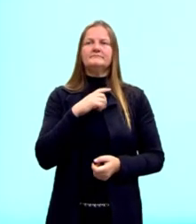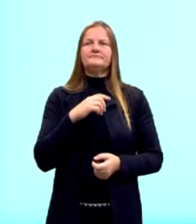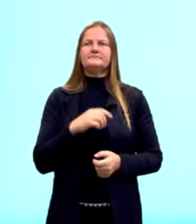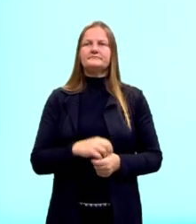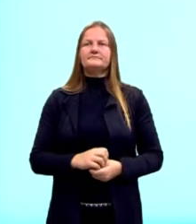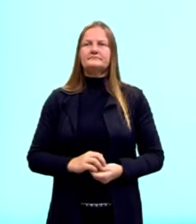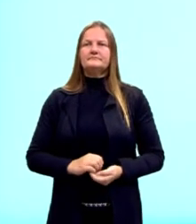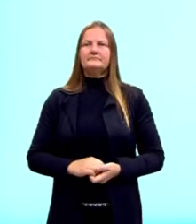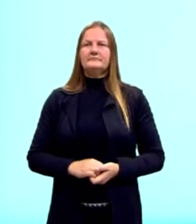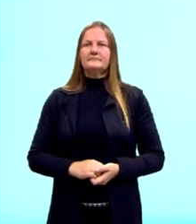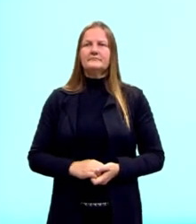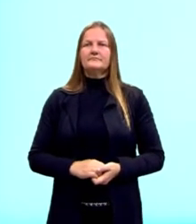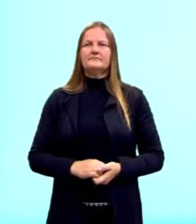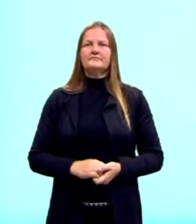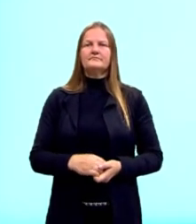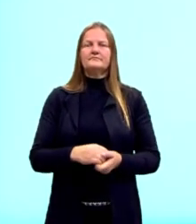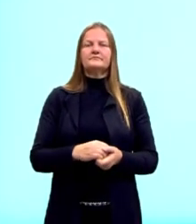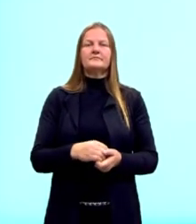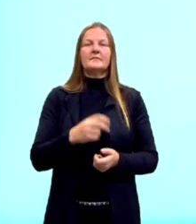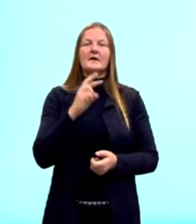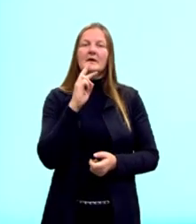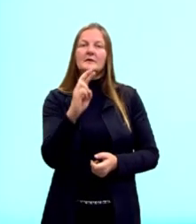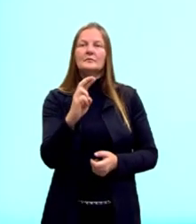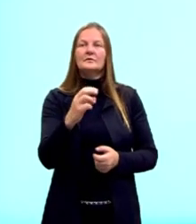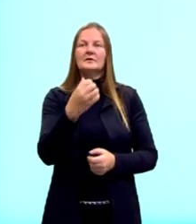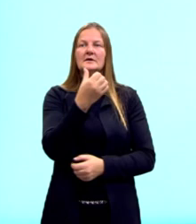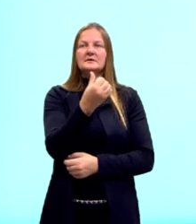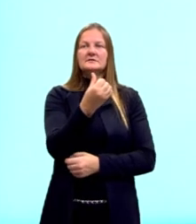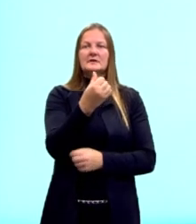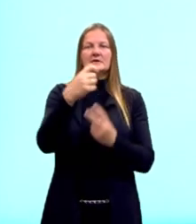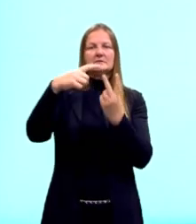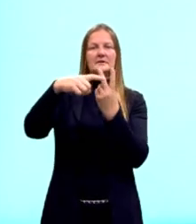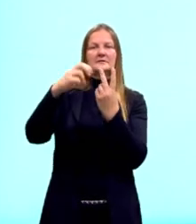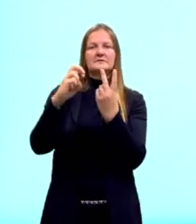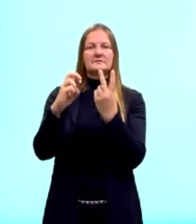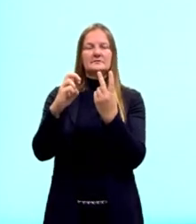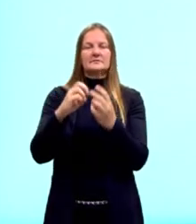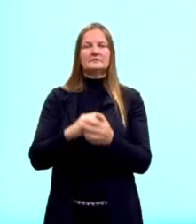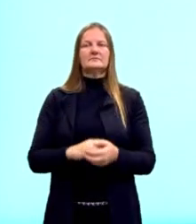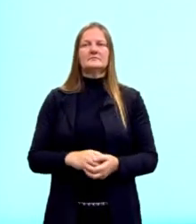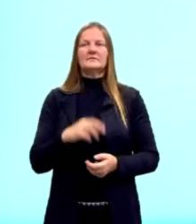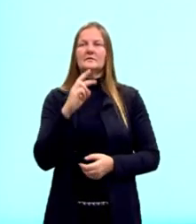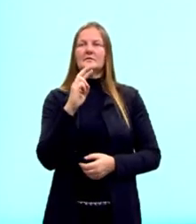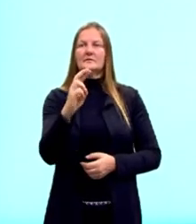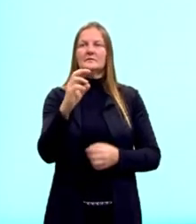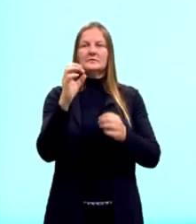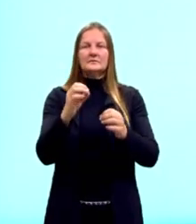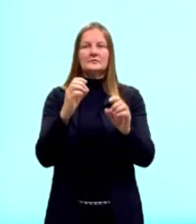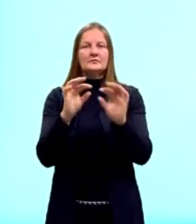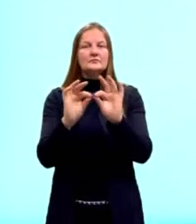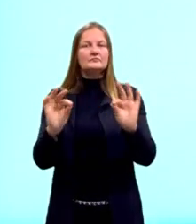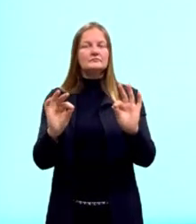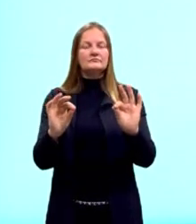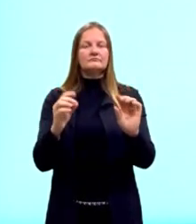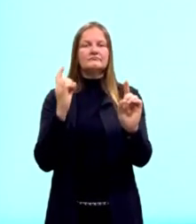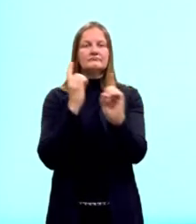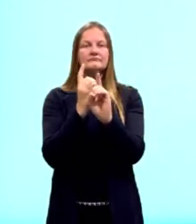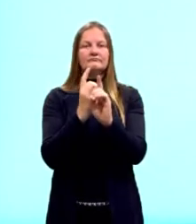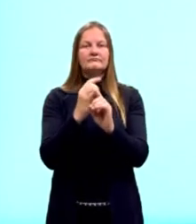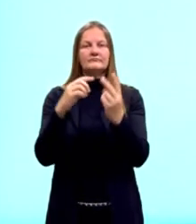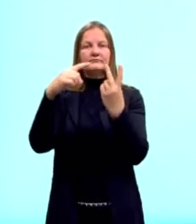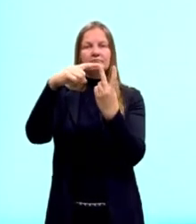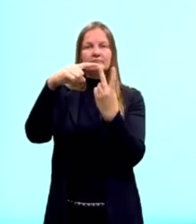multiplicando os fatores fora da raiz, 6 raiz de 5. Esta é a forma simplificada do